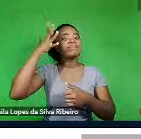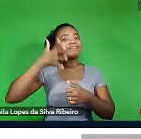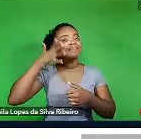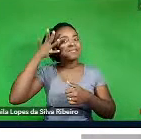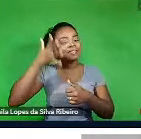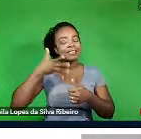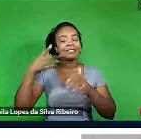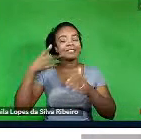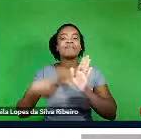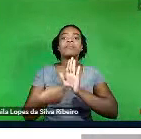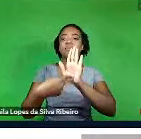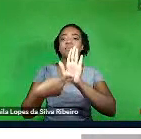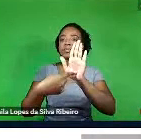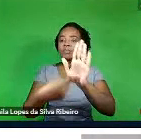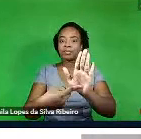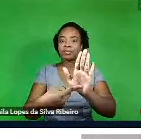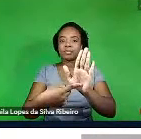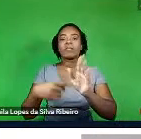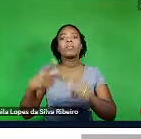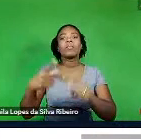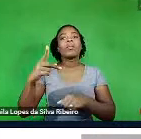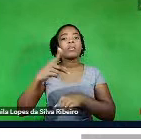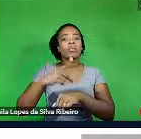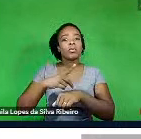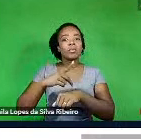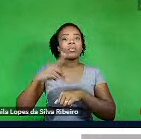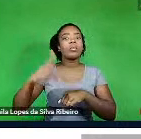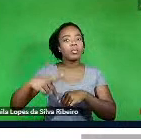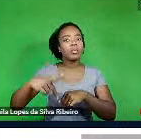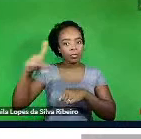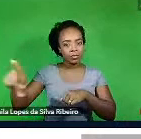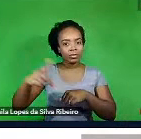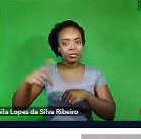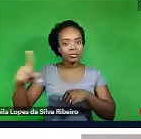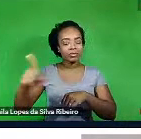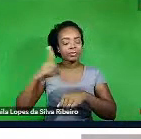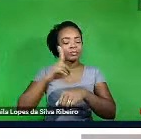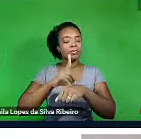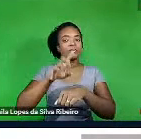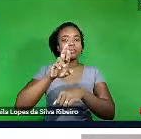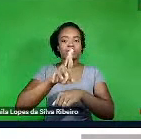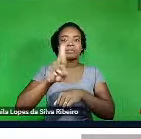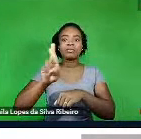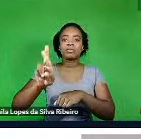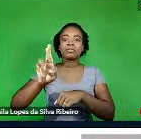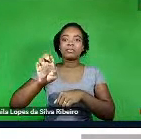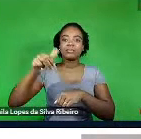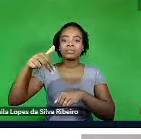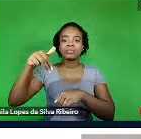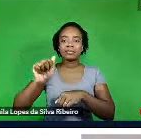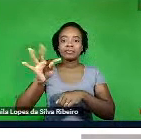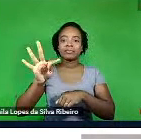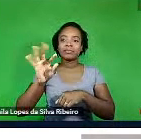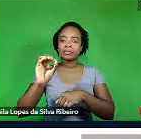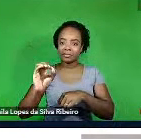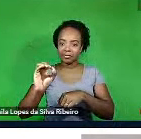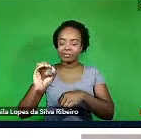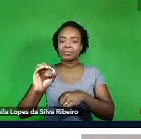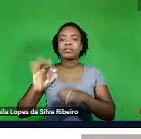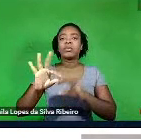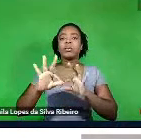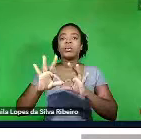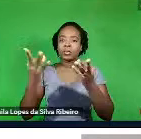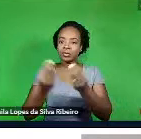o professor doutor Renato Salgado de Melo Oliveira. Ele realizou toda a sua formação na